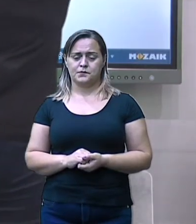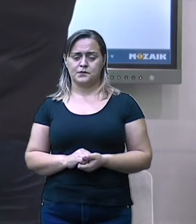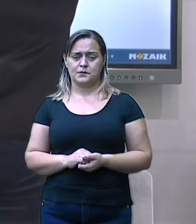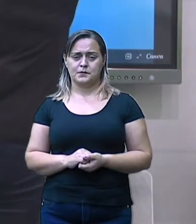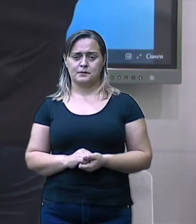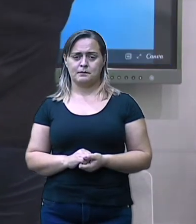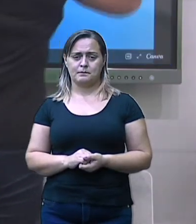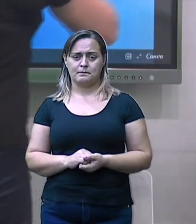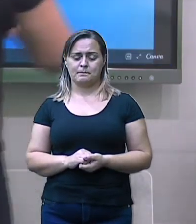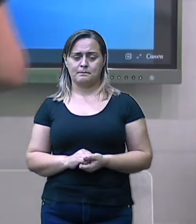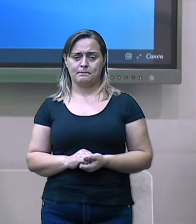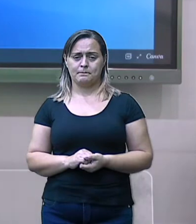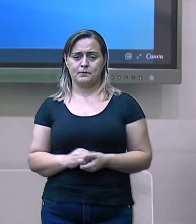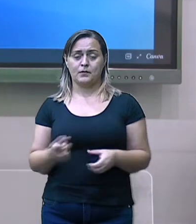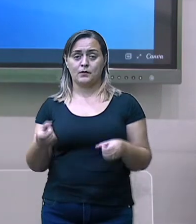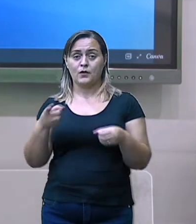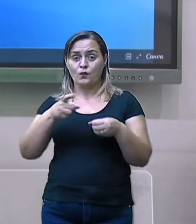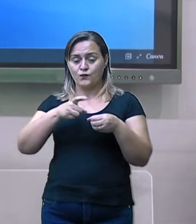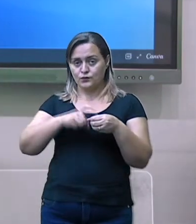Voltando aqui.